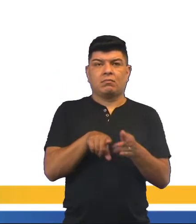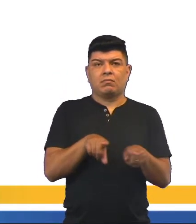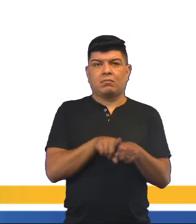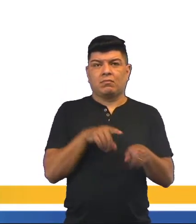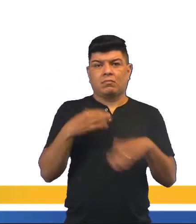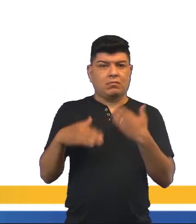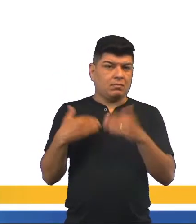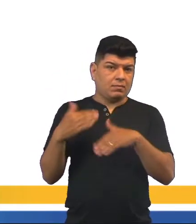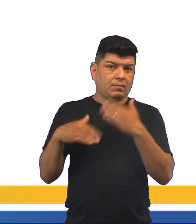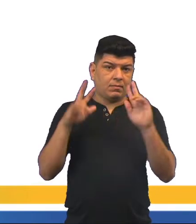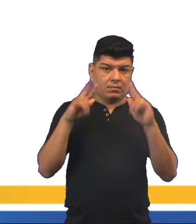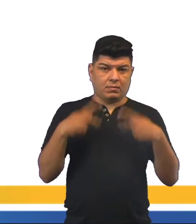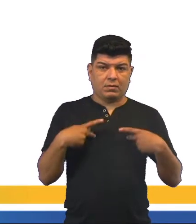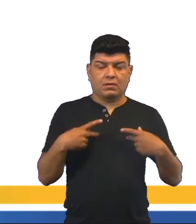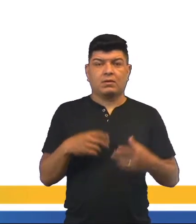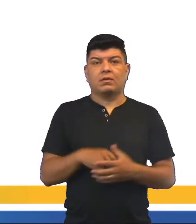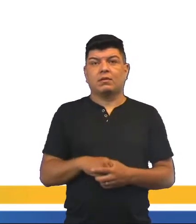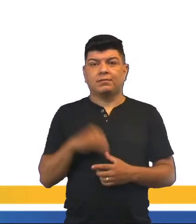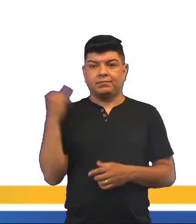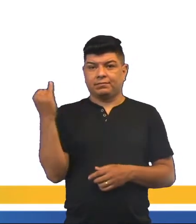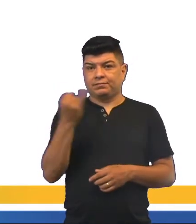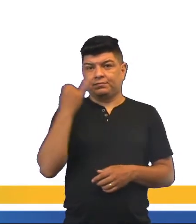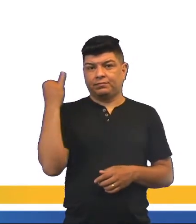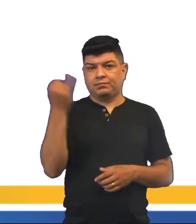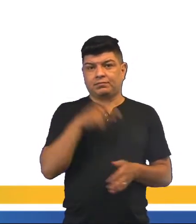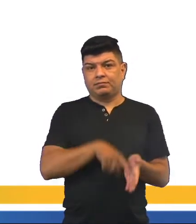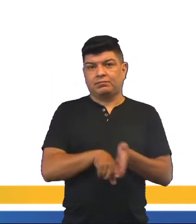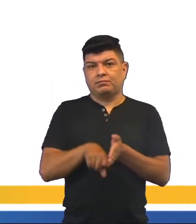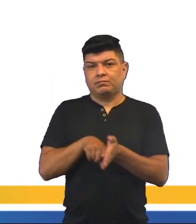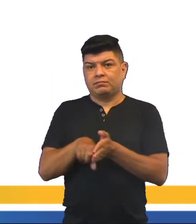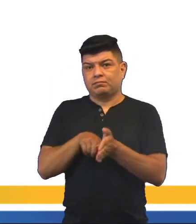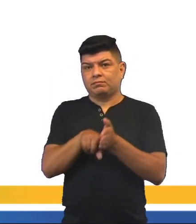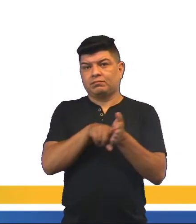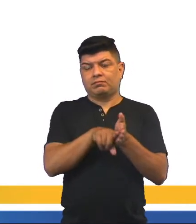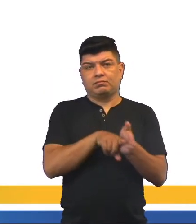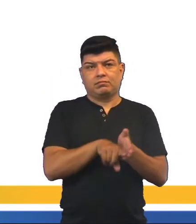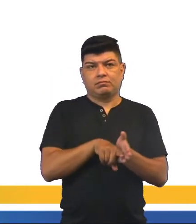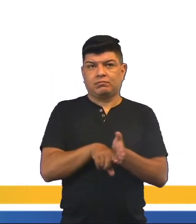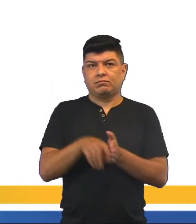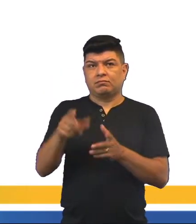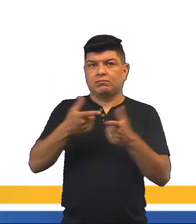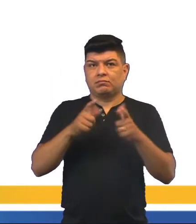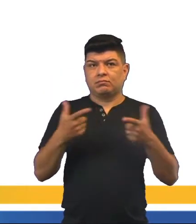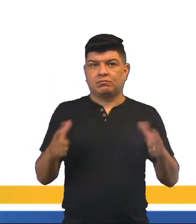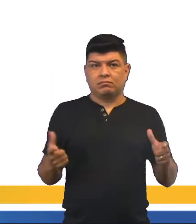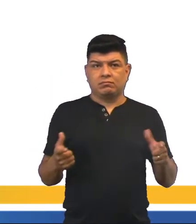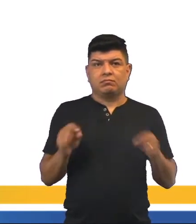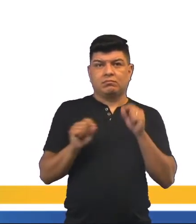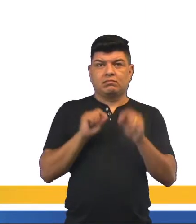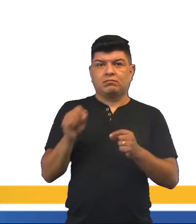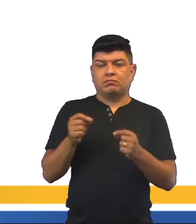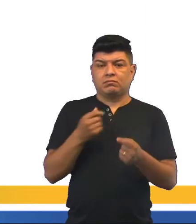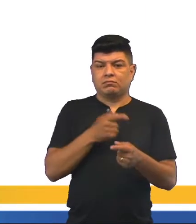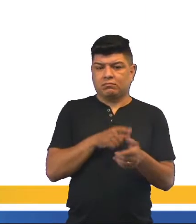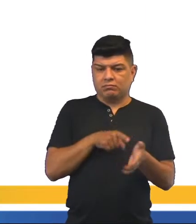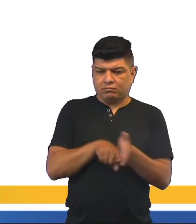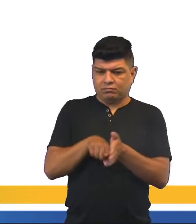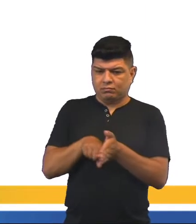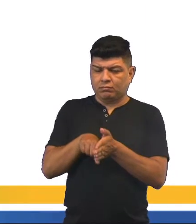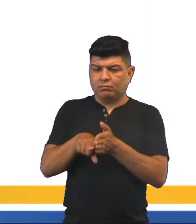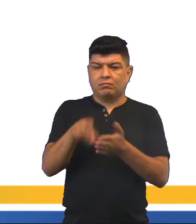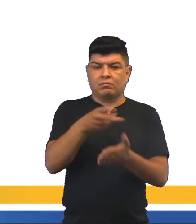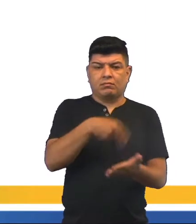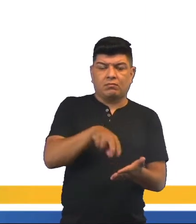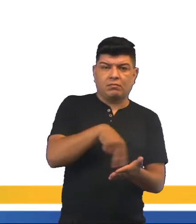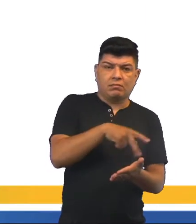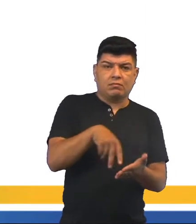do desenvolvimento humano. A importância desta pesquisa consiste em ampliar o referencial dos estudos na área de